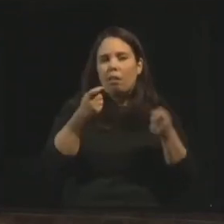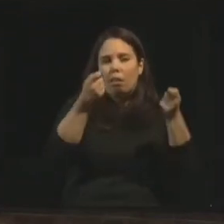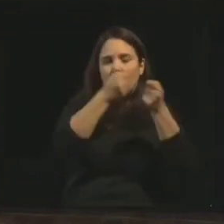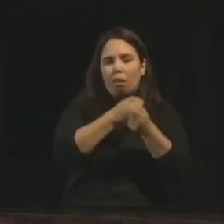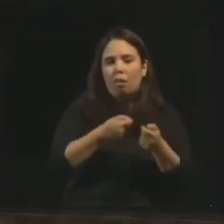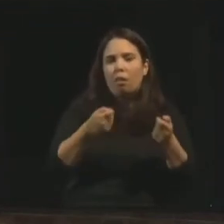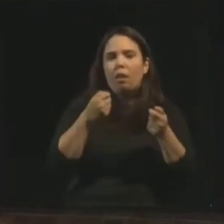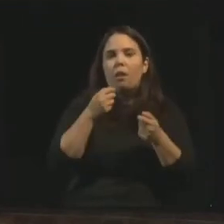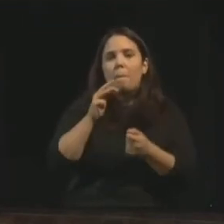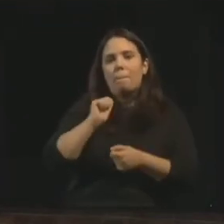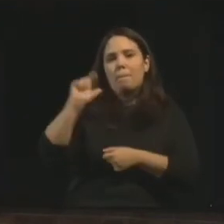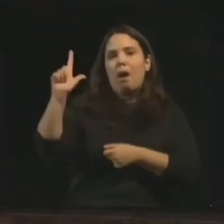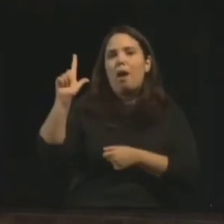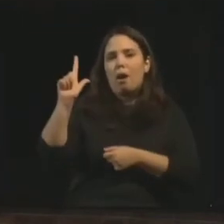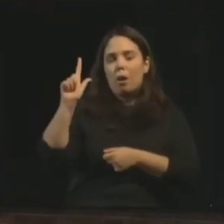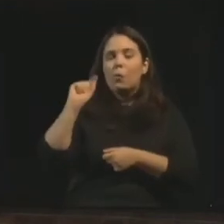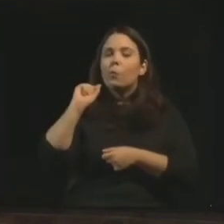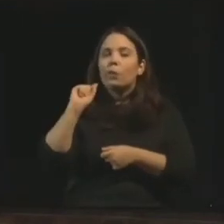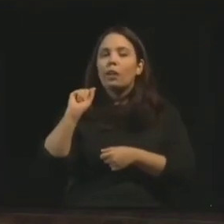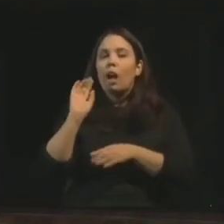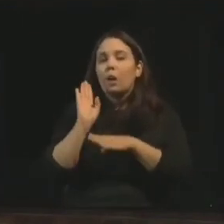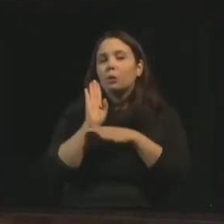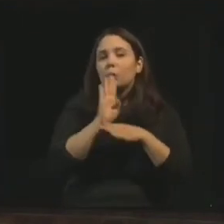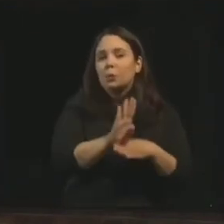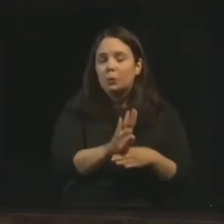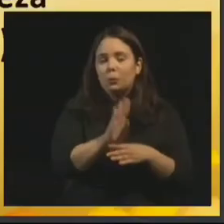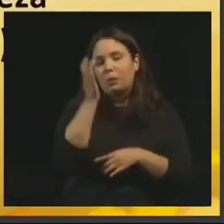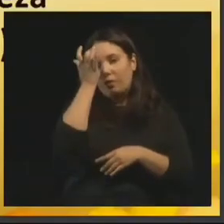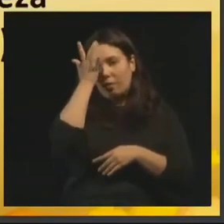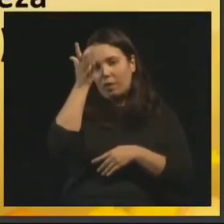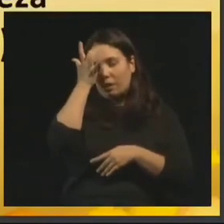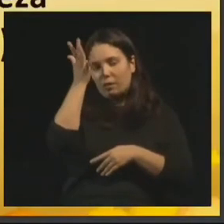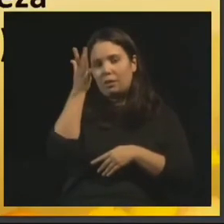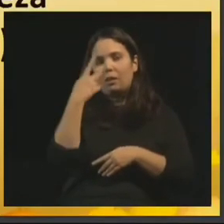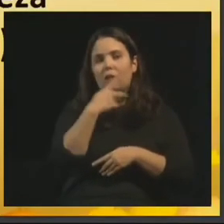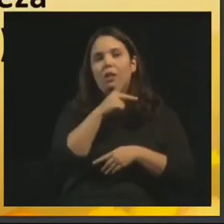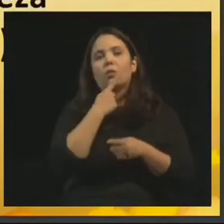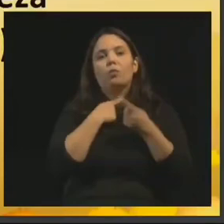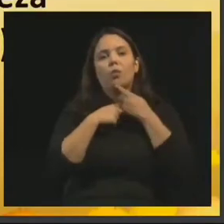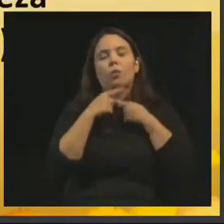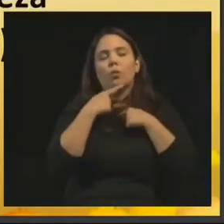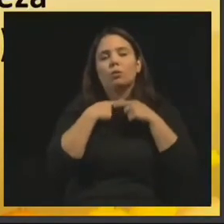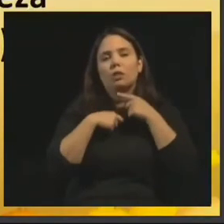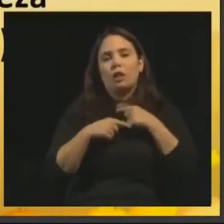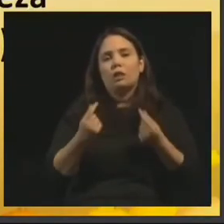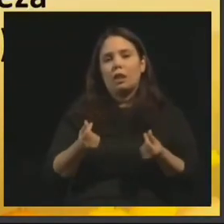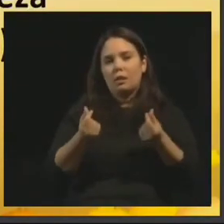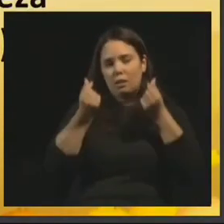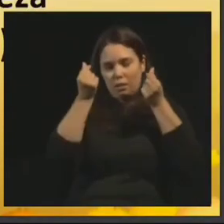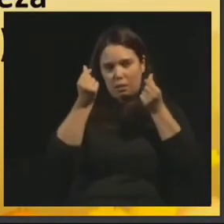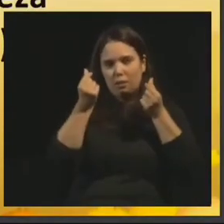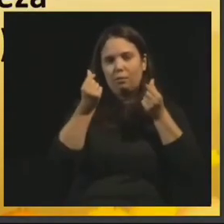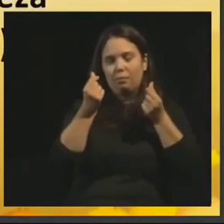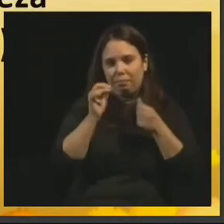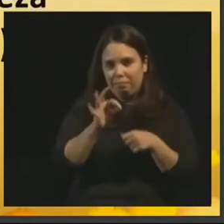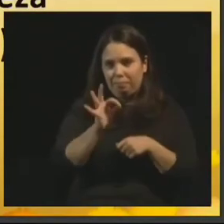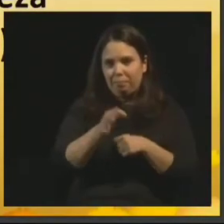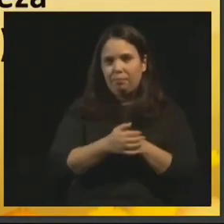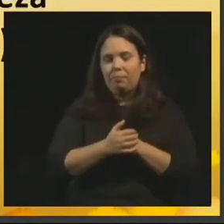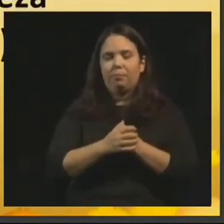e que encontram meio fácil de o conseguirem, facilitando-vos os gozos que a riqueza proporciona. Olha,